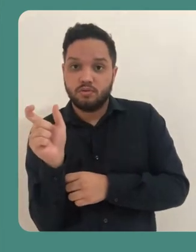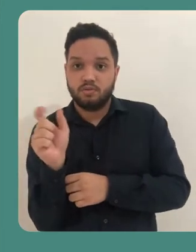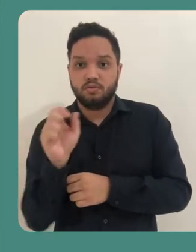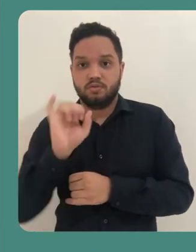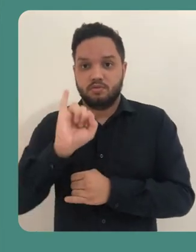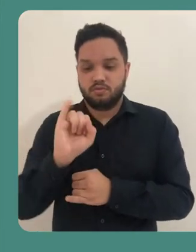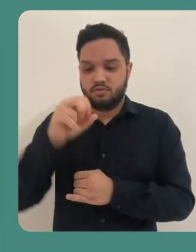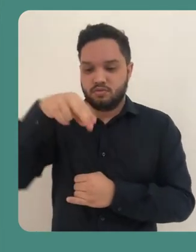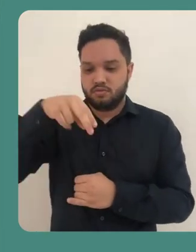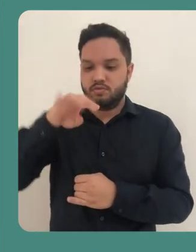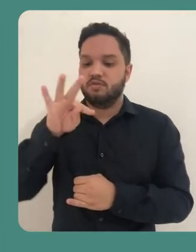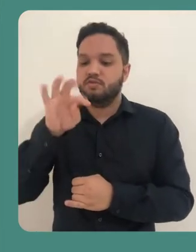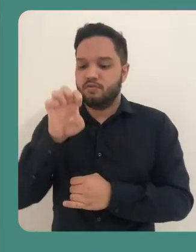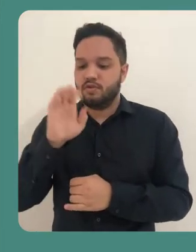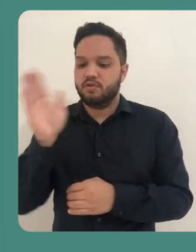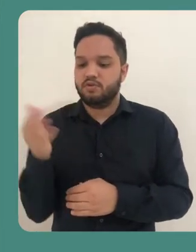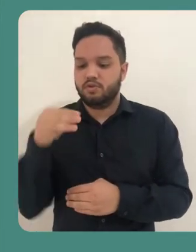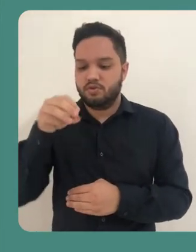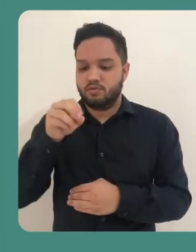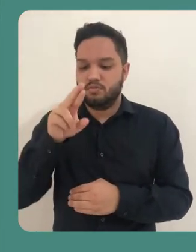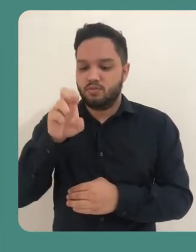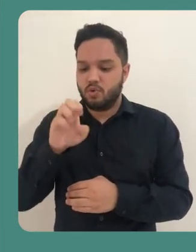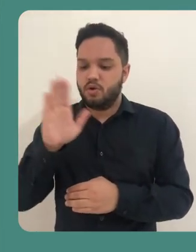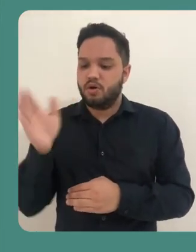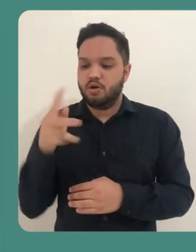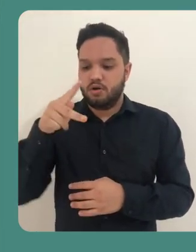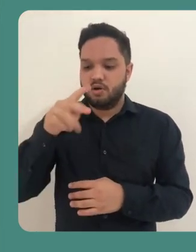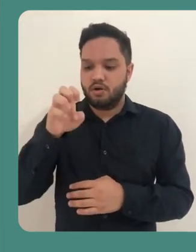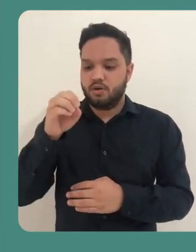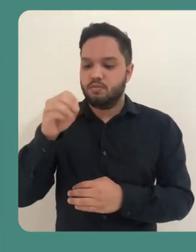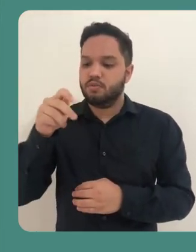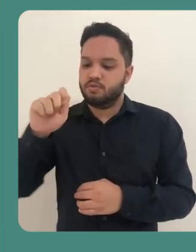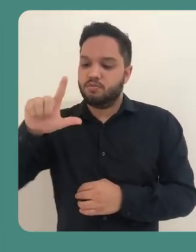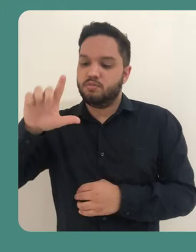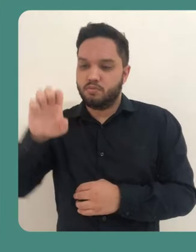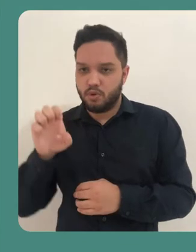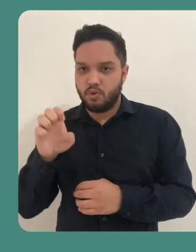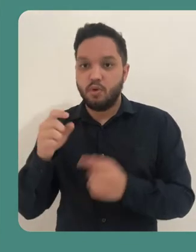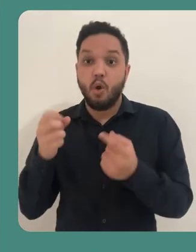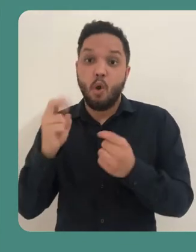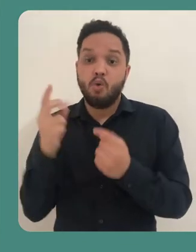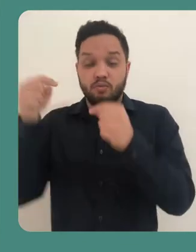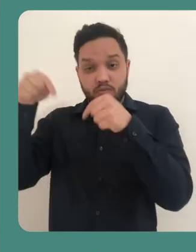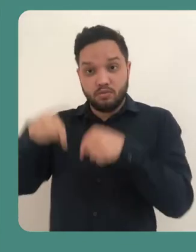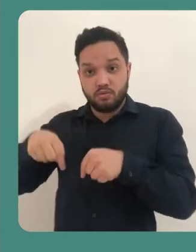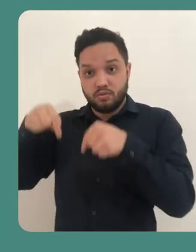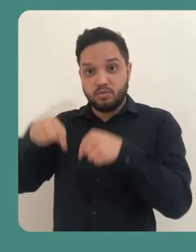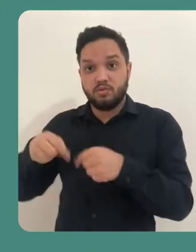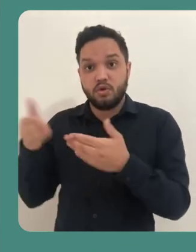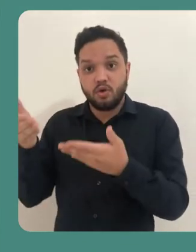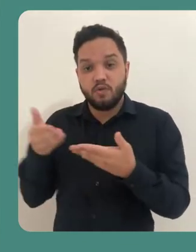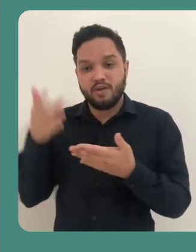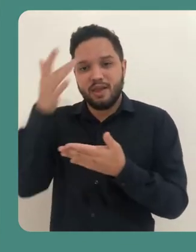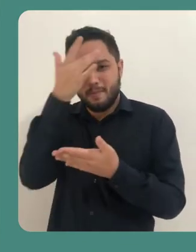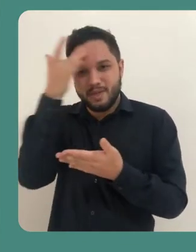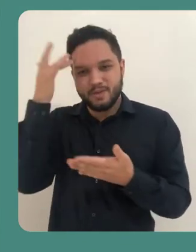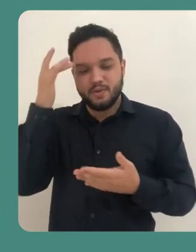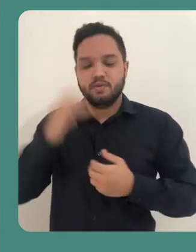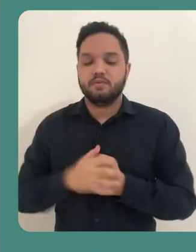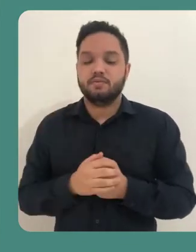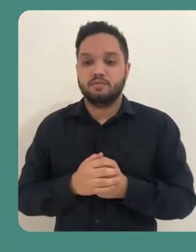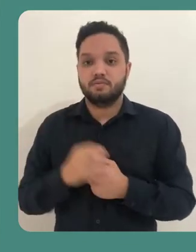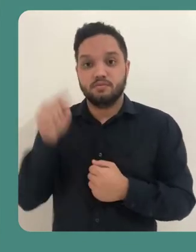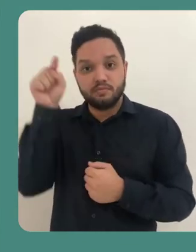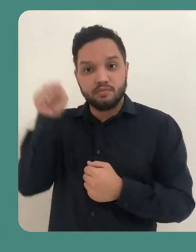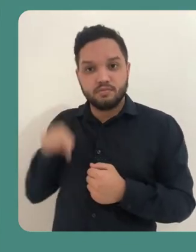botão Invite More People ou também aqui neste outro na parte inferior, que é convidar pessoas.